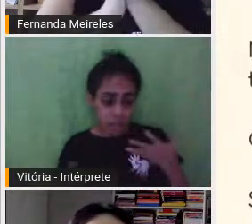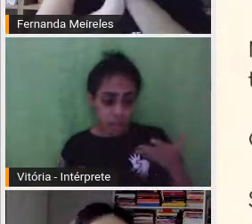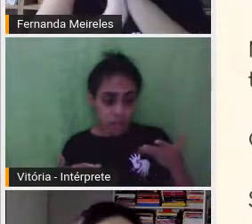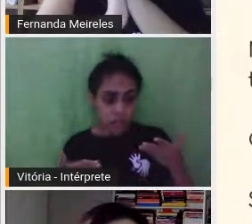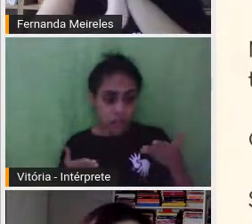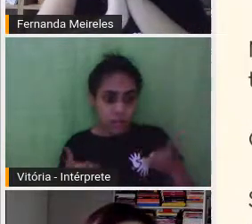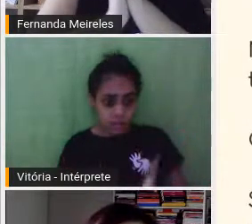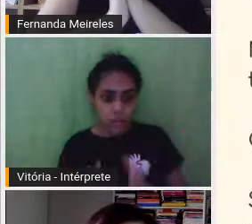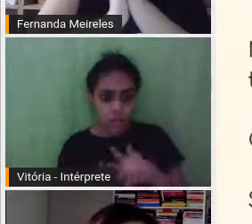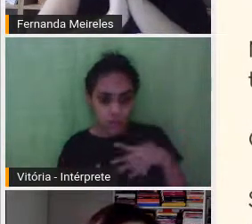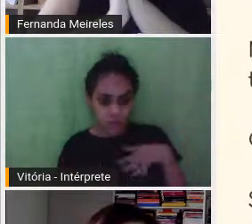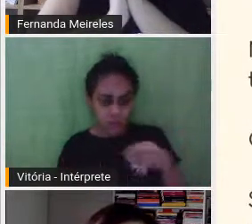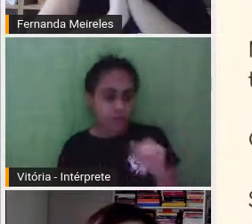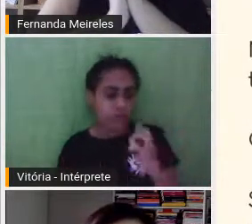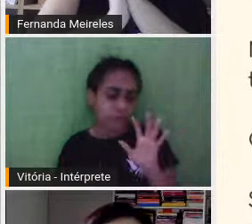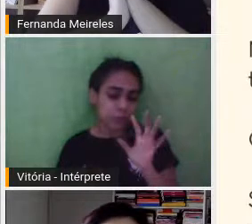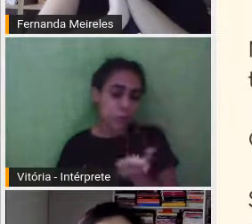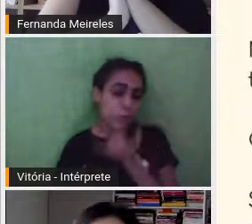francês,